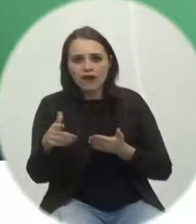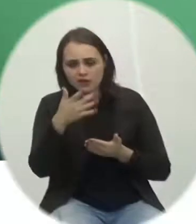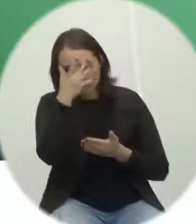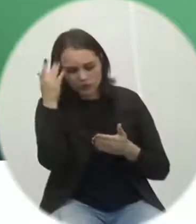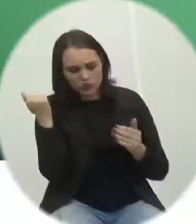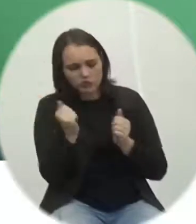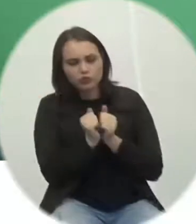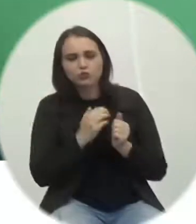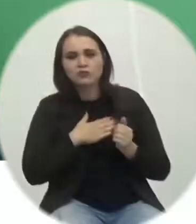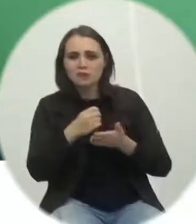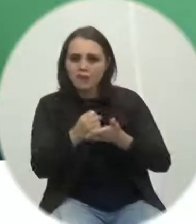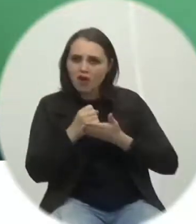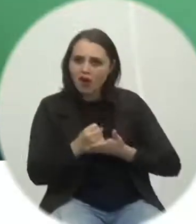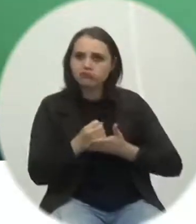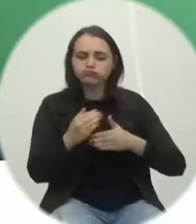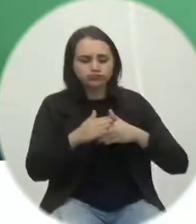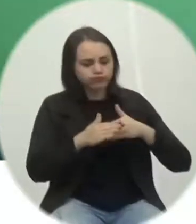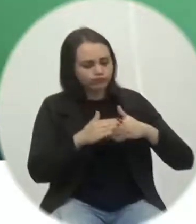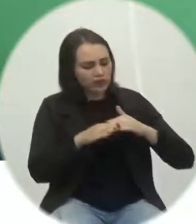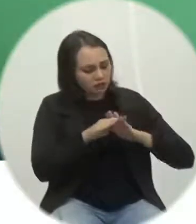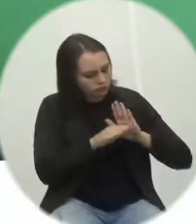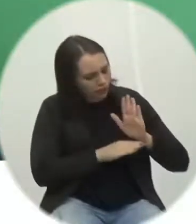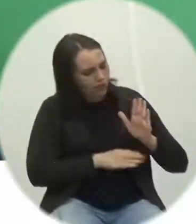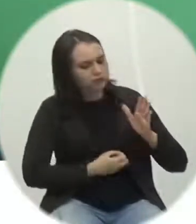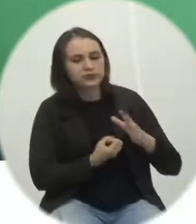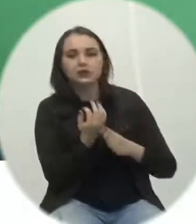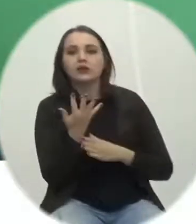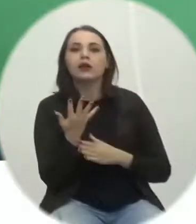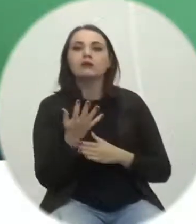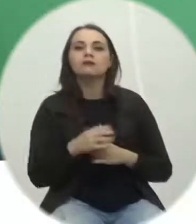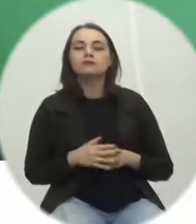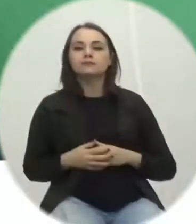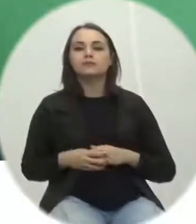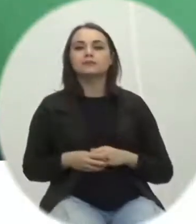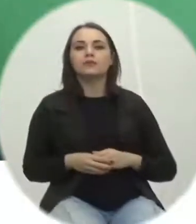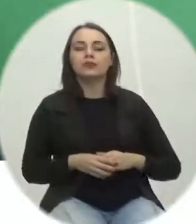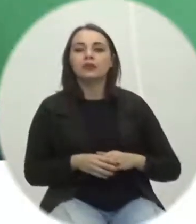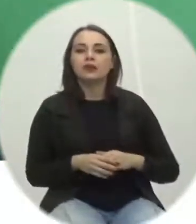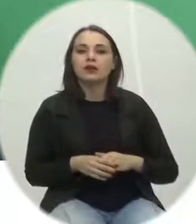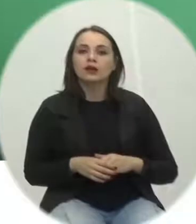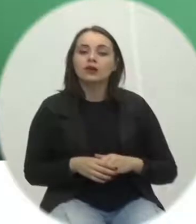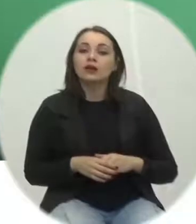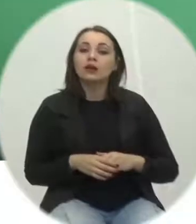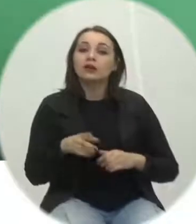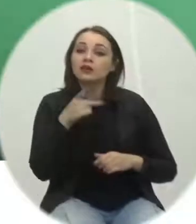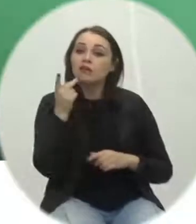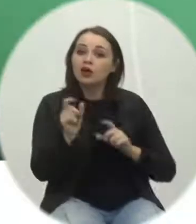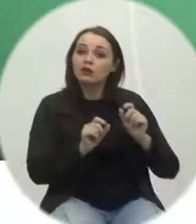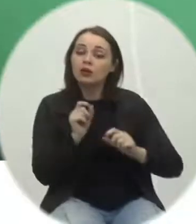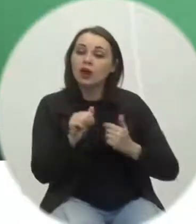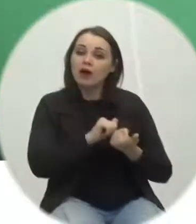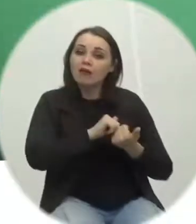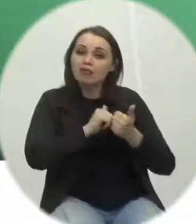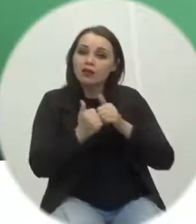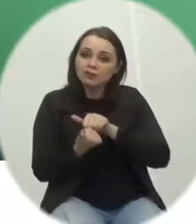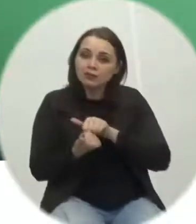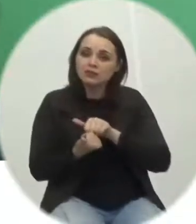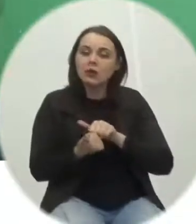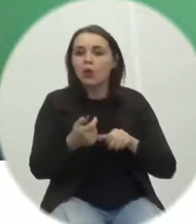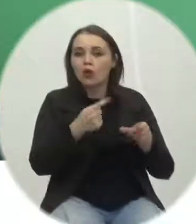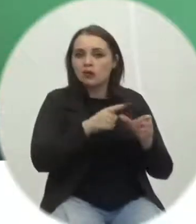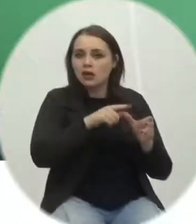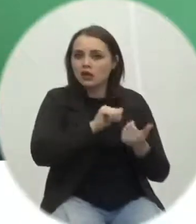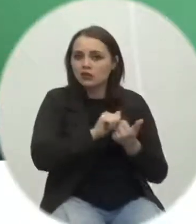inclusive, também do programa anterior citado pelo presidente, que nada mais trata sobre a adequação do município